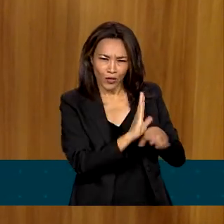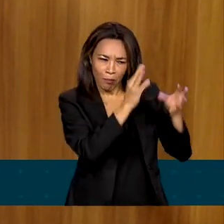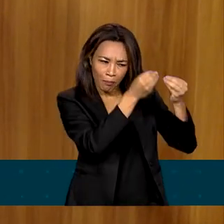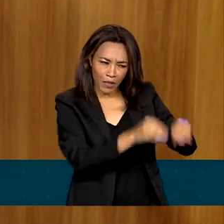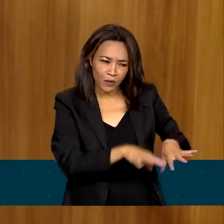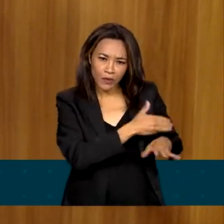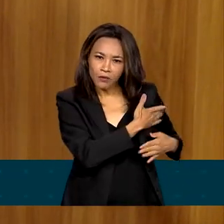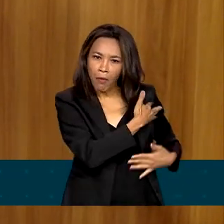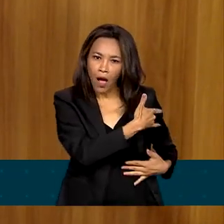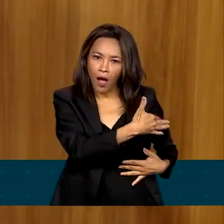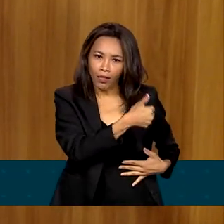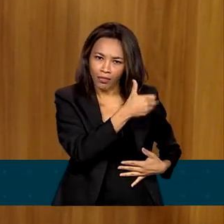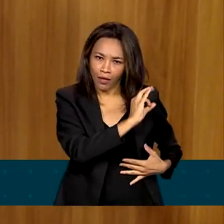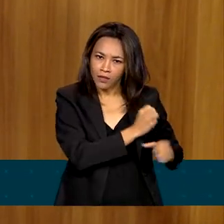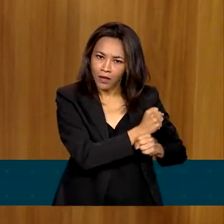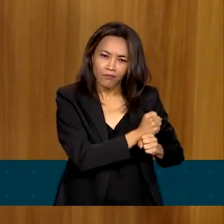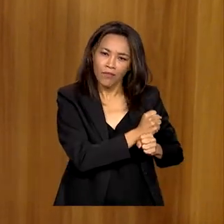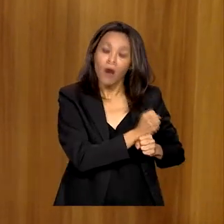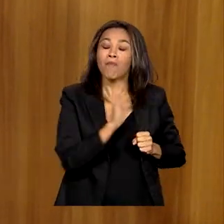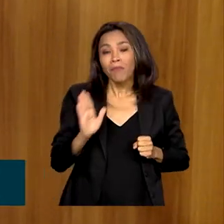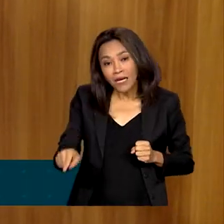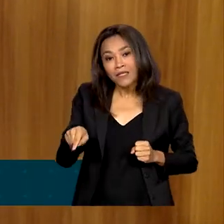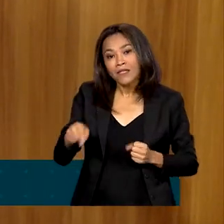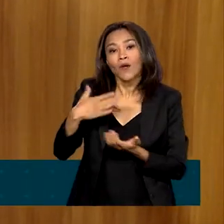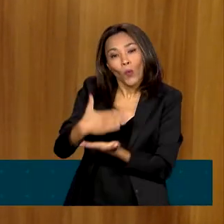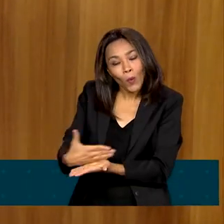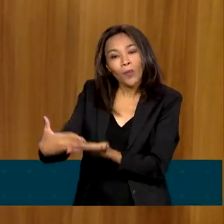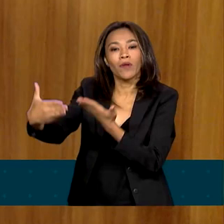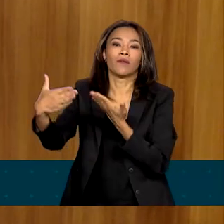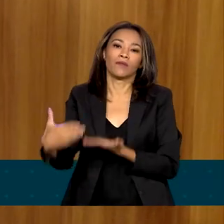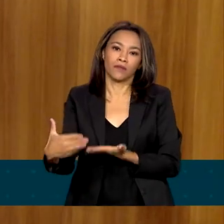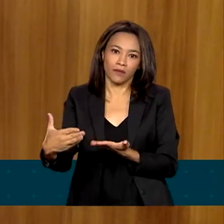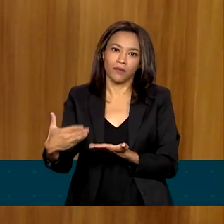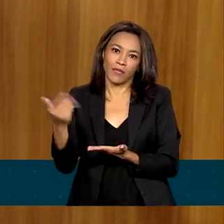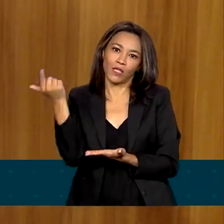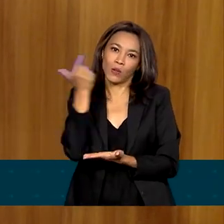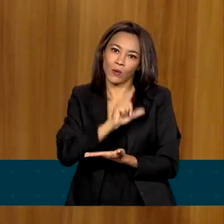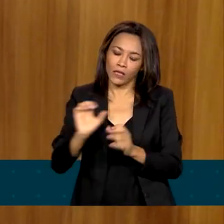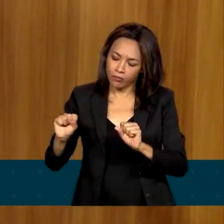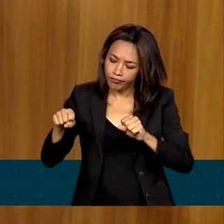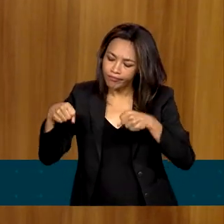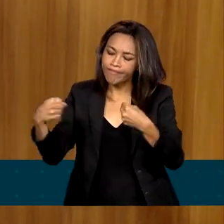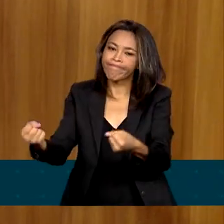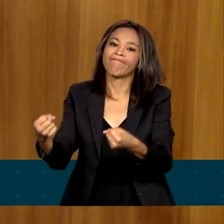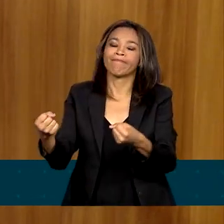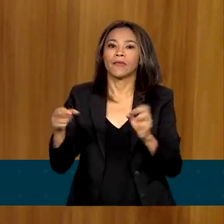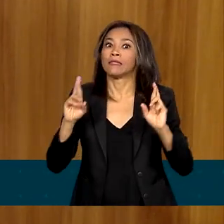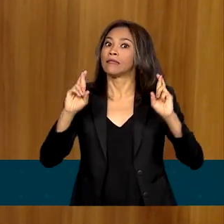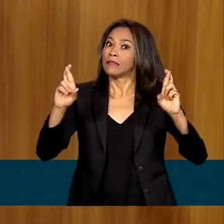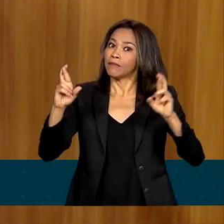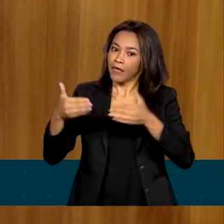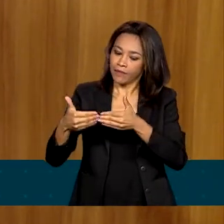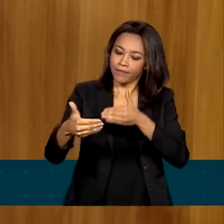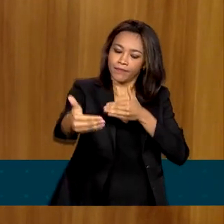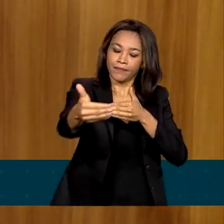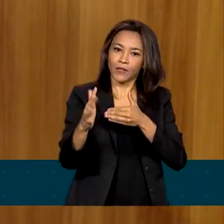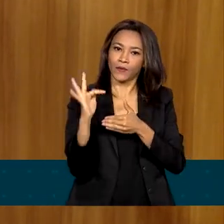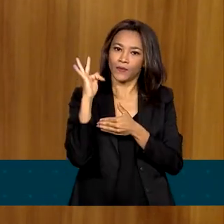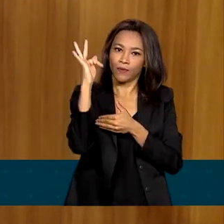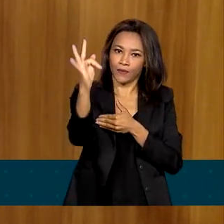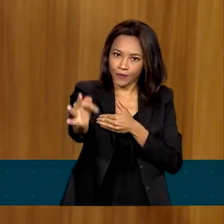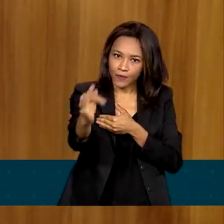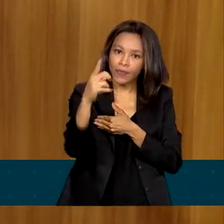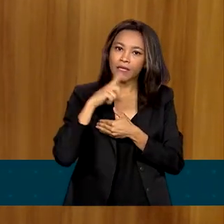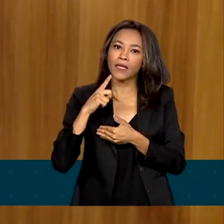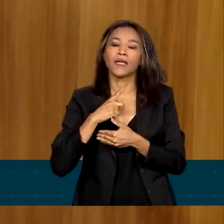um passo significativo de a gente começar a recuperar parte dessas perdas. E o que a gente espera também é que no futuro próximo a gente tenha